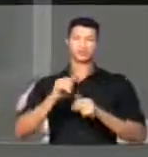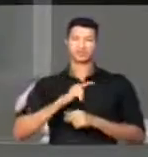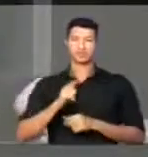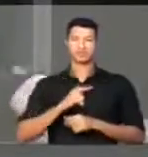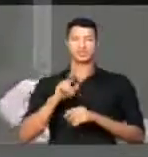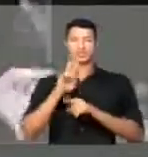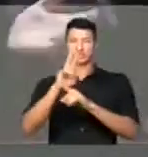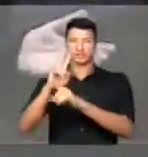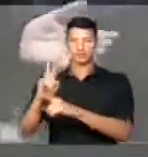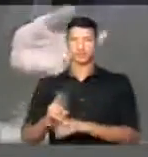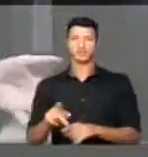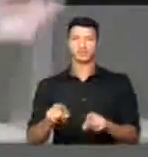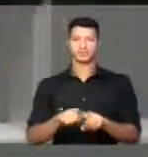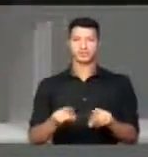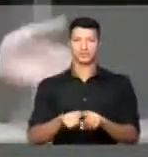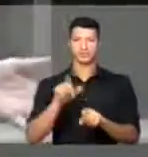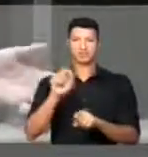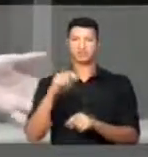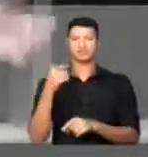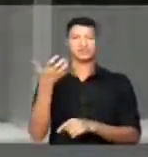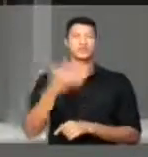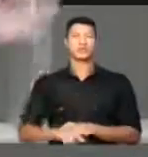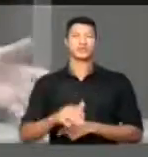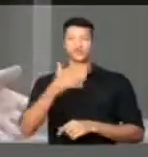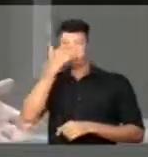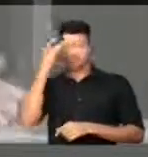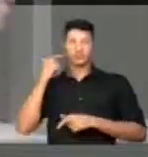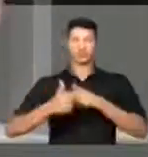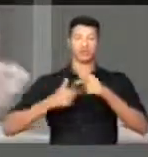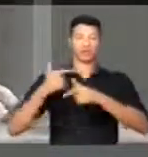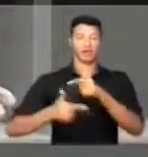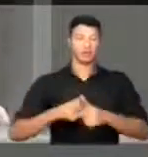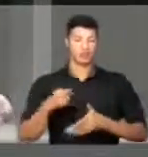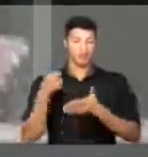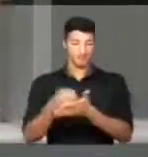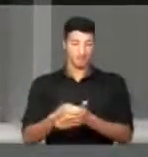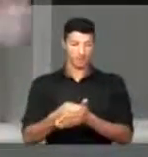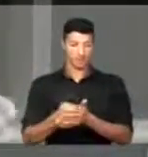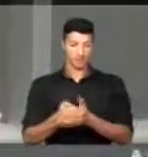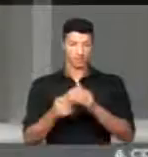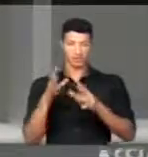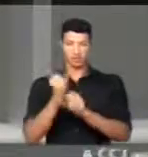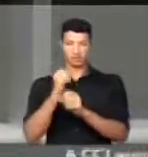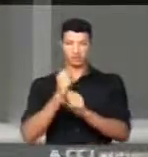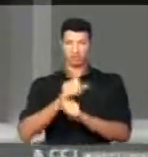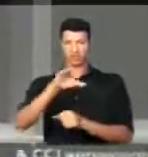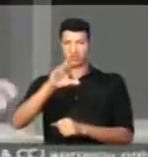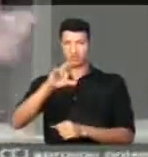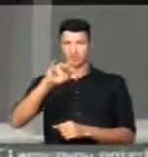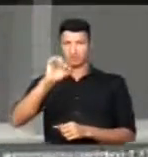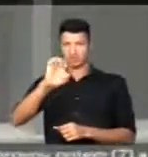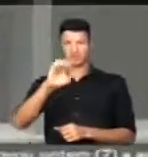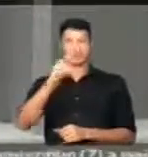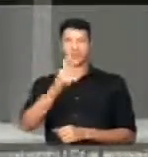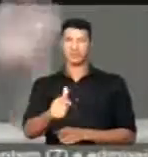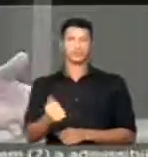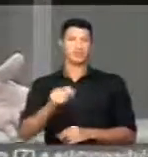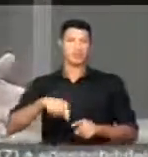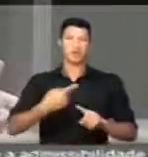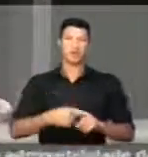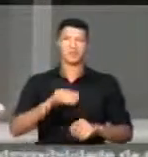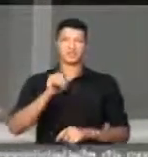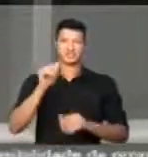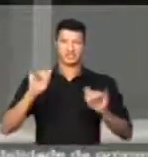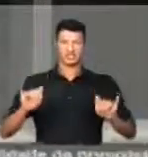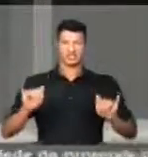tem defendido que nós não queremos que os trabalhadores paguem a conta da crise, que não tenha mais